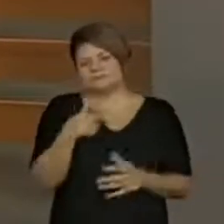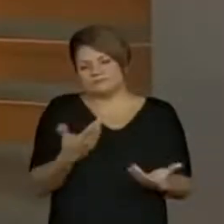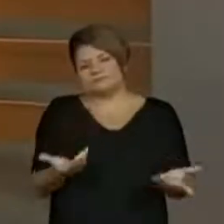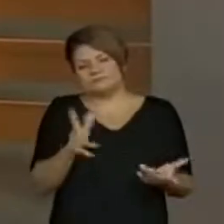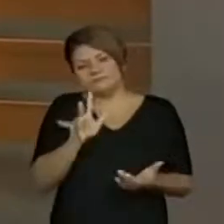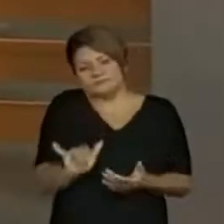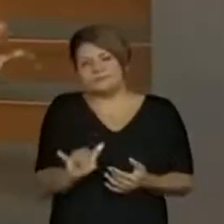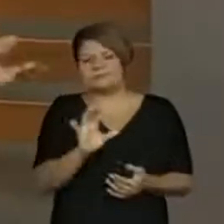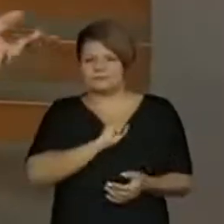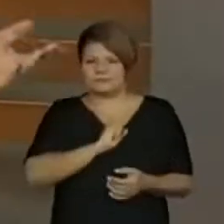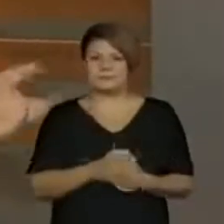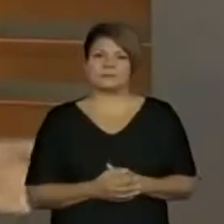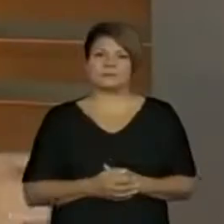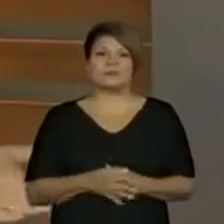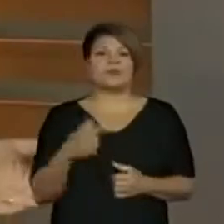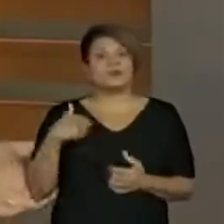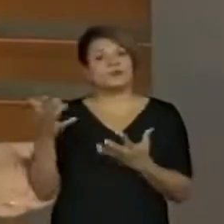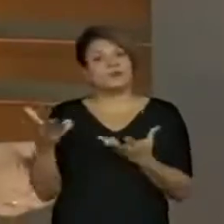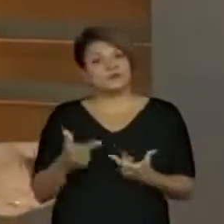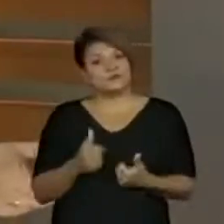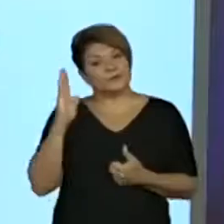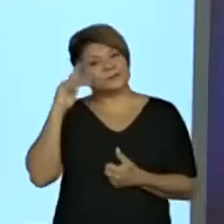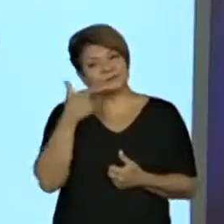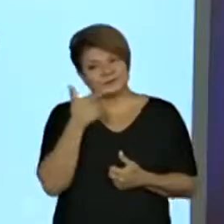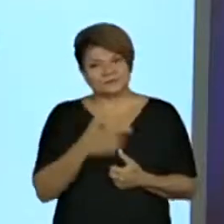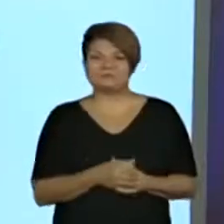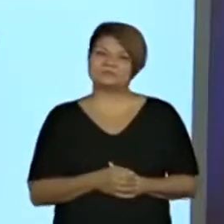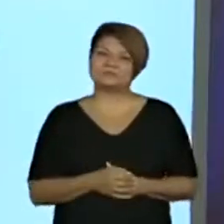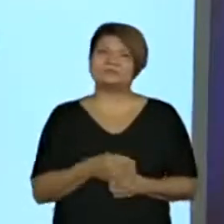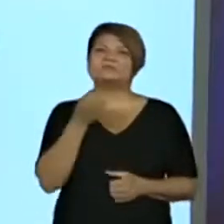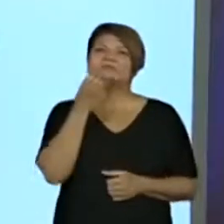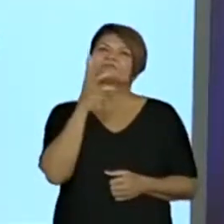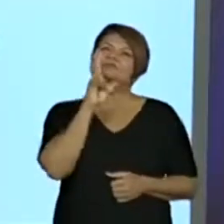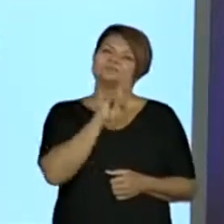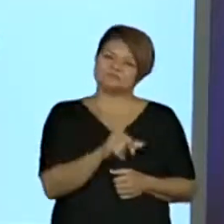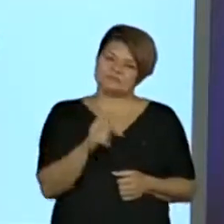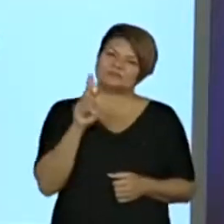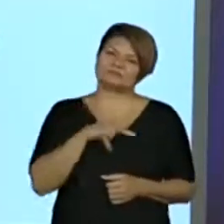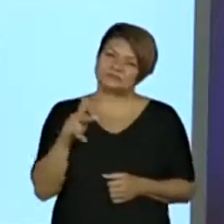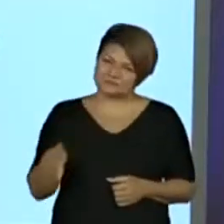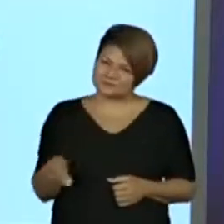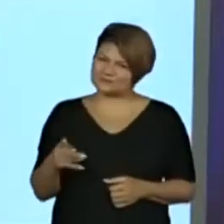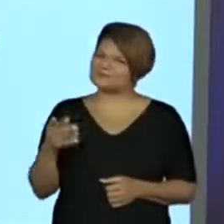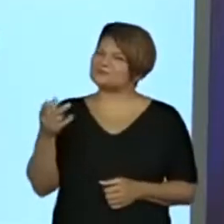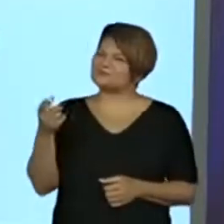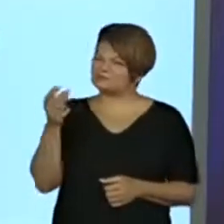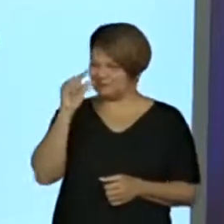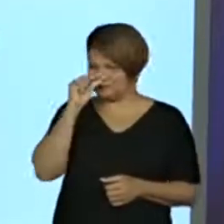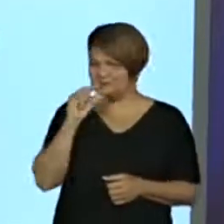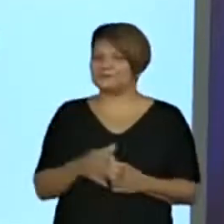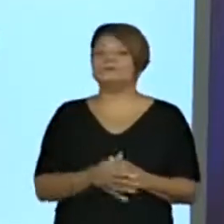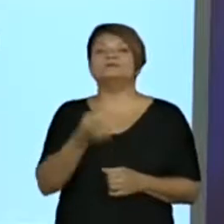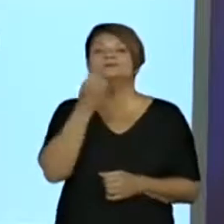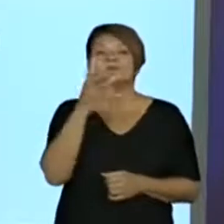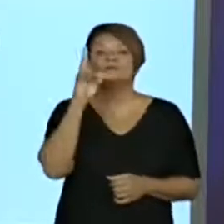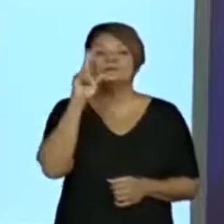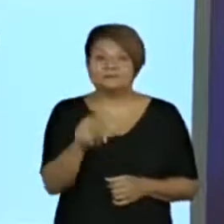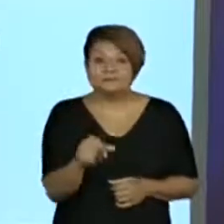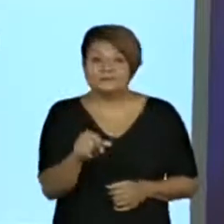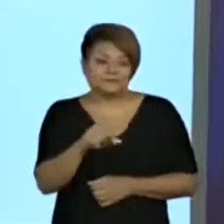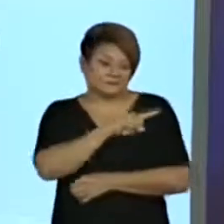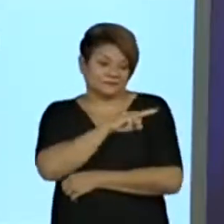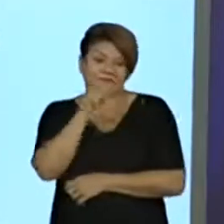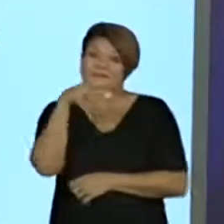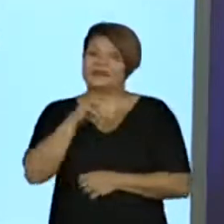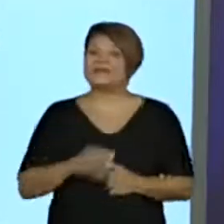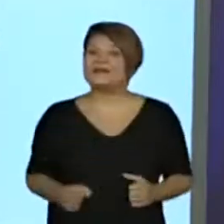podia deixar de convidar a professora Kelly, bem-vinda para a nossa aula. Bom dia, professora Ana Paula. Obrigada pelo convite. Bom dia, turma do primeiro ano.